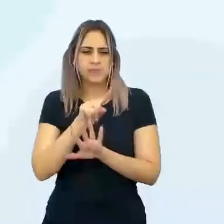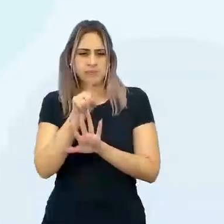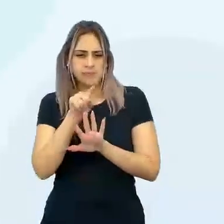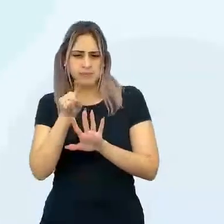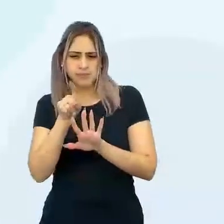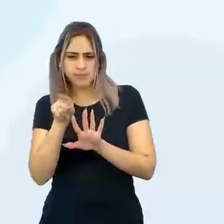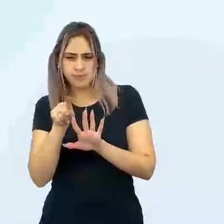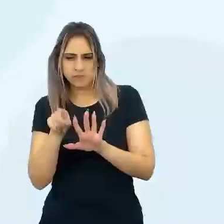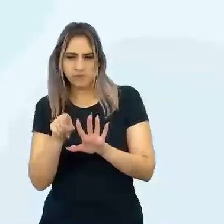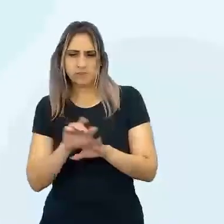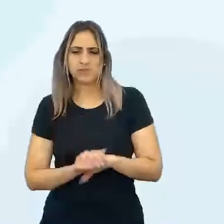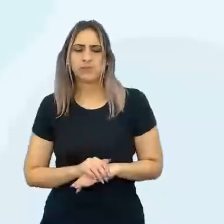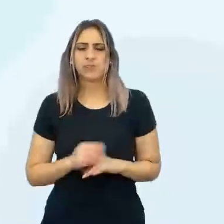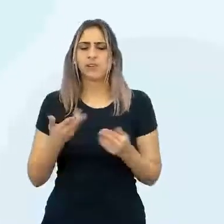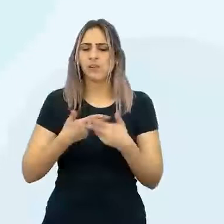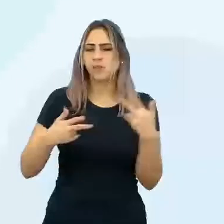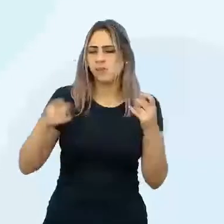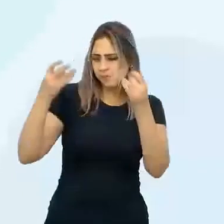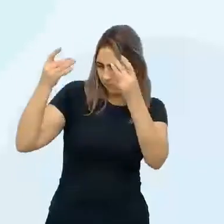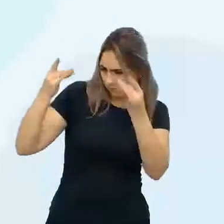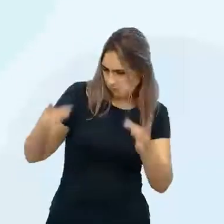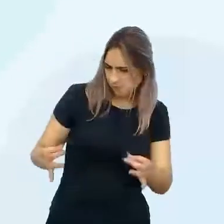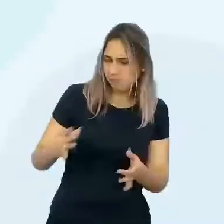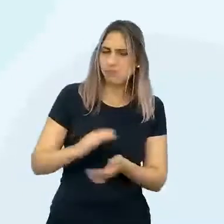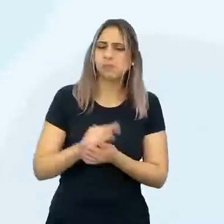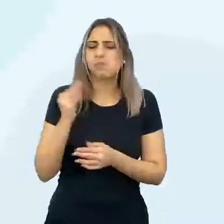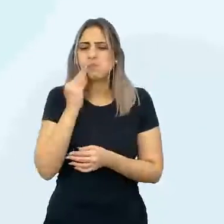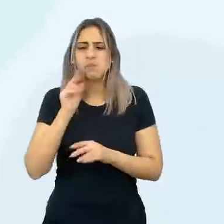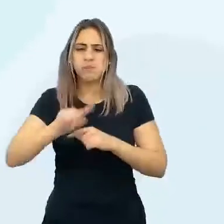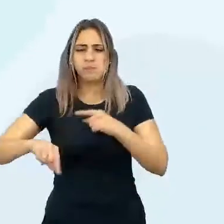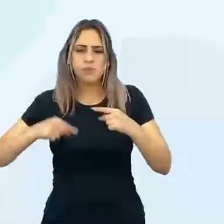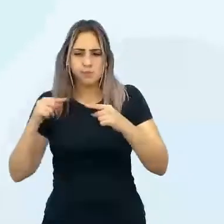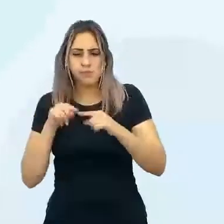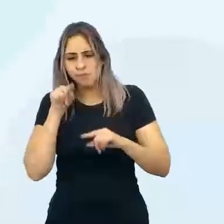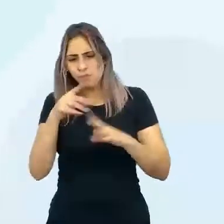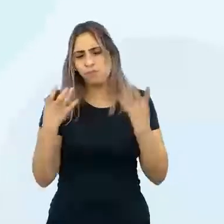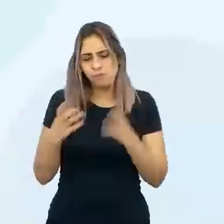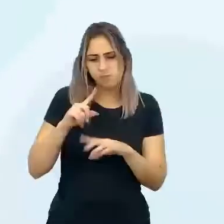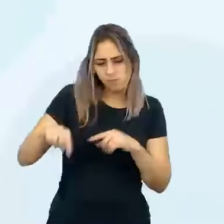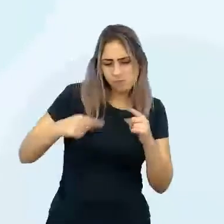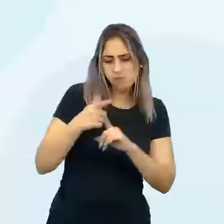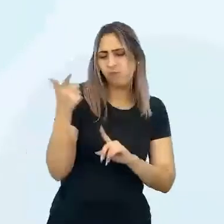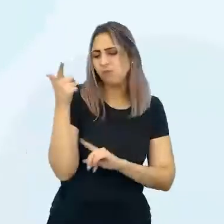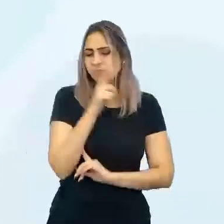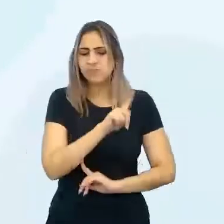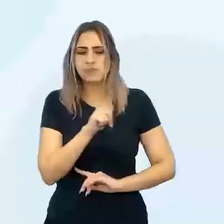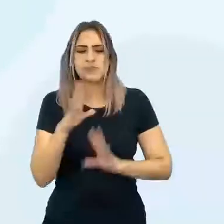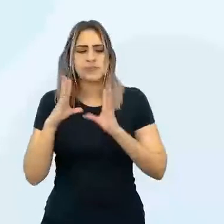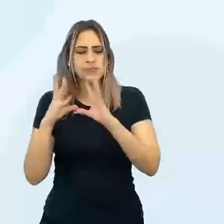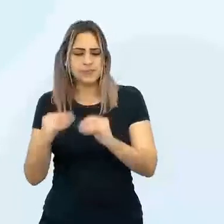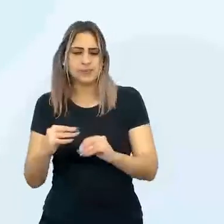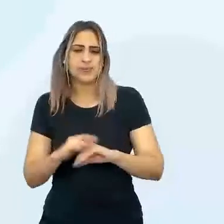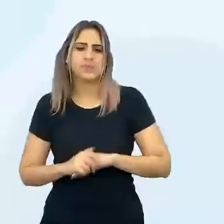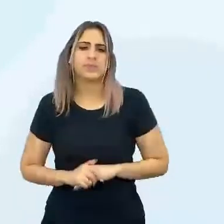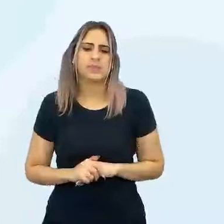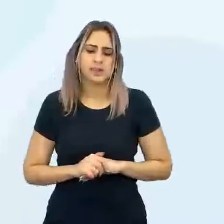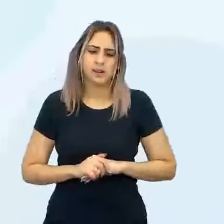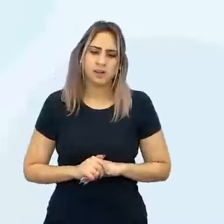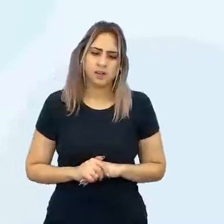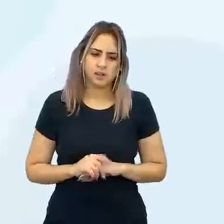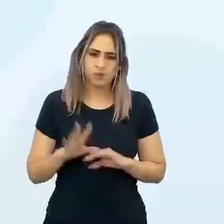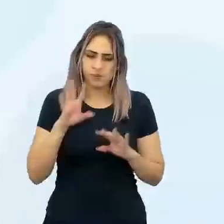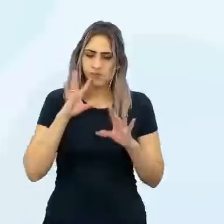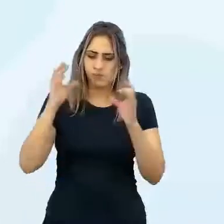formulou, as coisas que você quer testar, os objetivos que você quer alcançar. Tudo isso, né? E vai